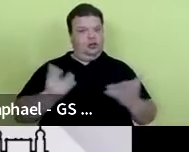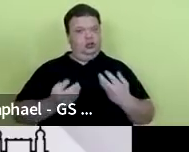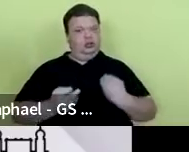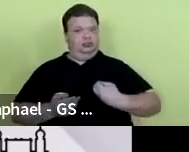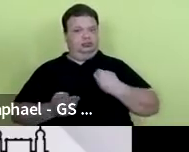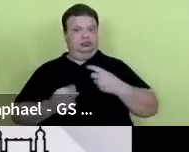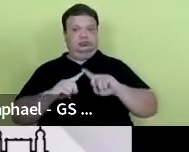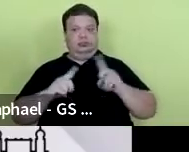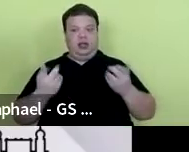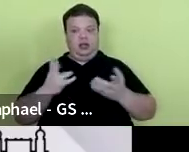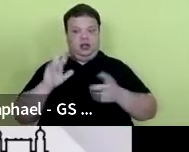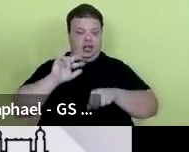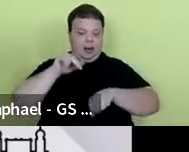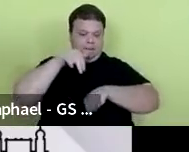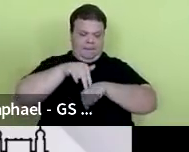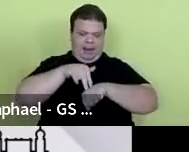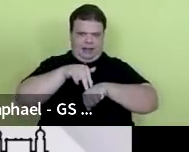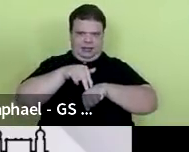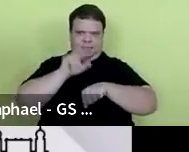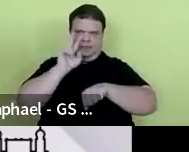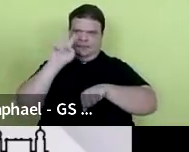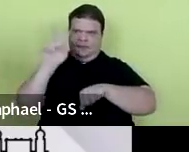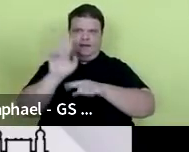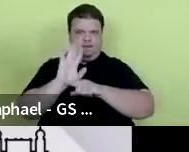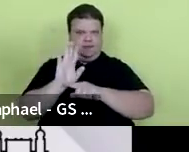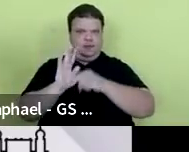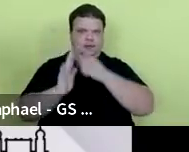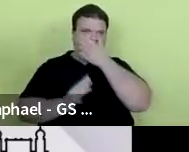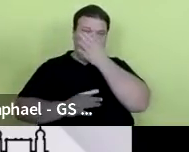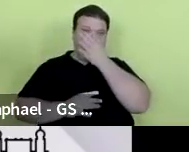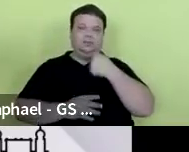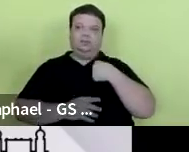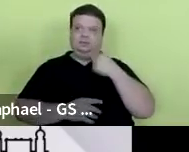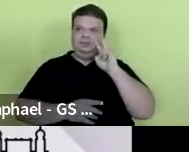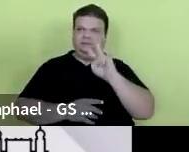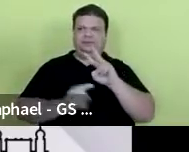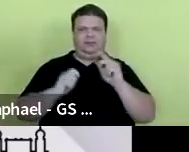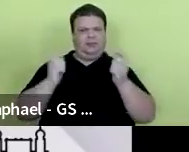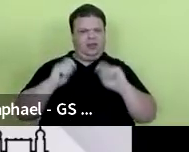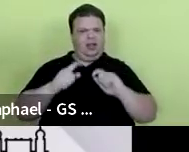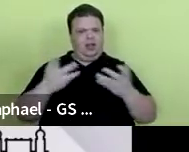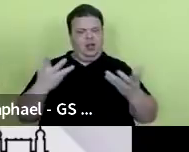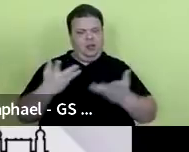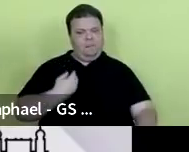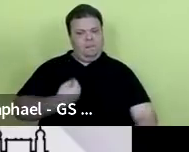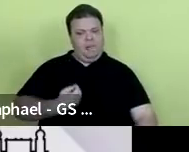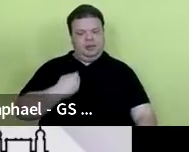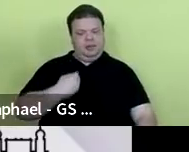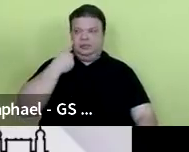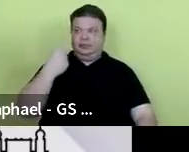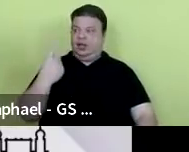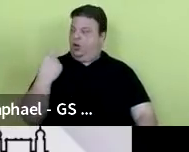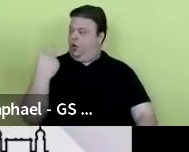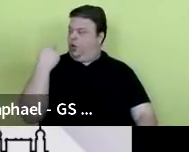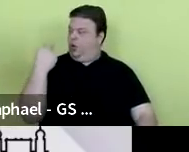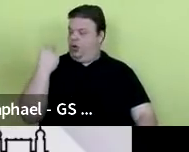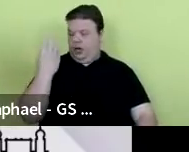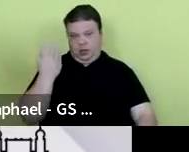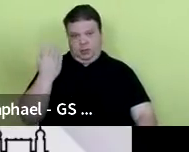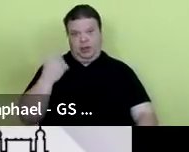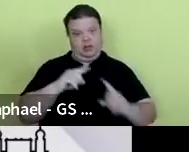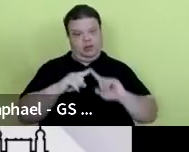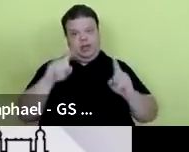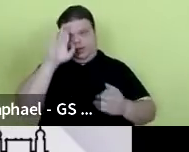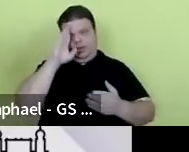aqui com os pés fincados, tem um vídeo da, a gente está aqui com os pés fincados no presente, olhando para o passado, mas acreditando que o